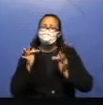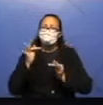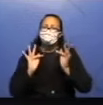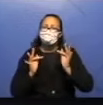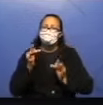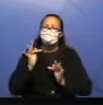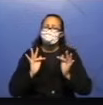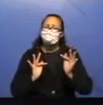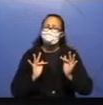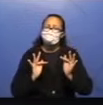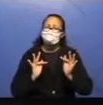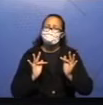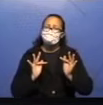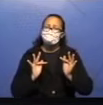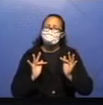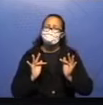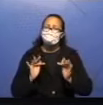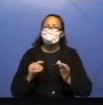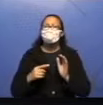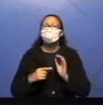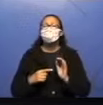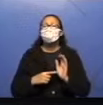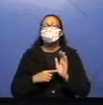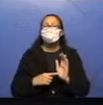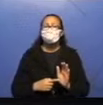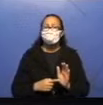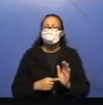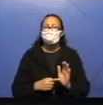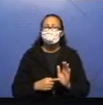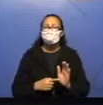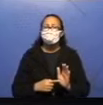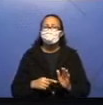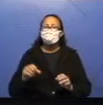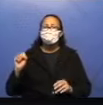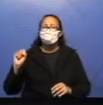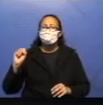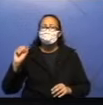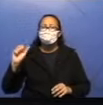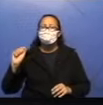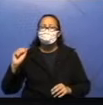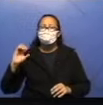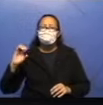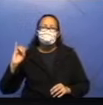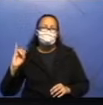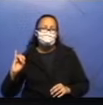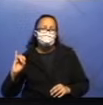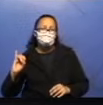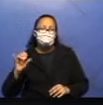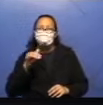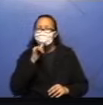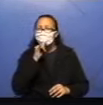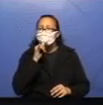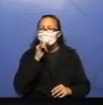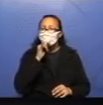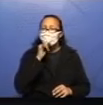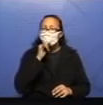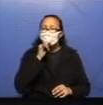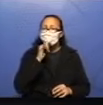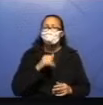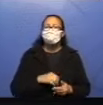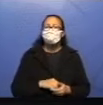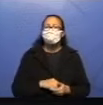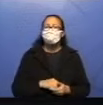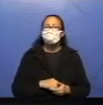brasileiro quando a gente fala sobre a cuca, sobre o saci-pererê, sobre a sereia, sobre a mula sem cabeça. E aqui, viagem